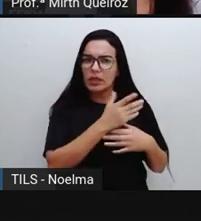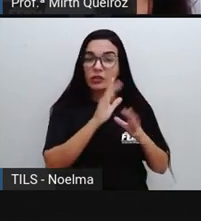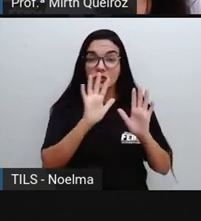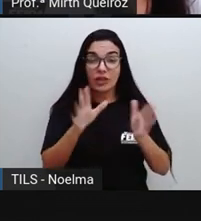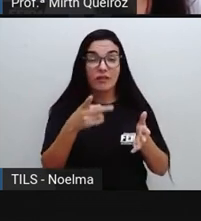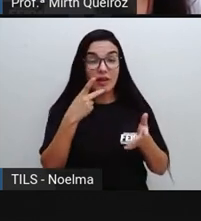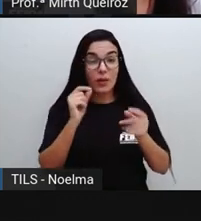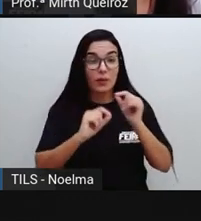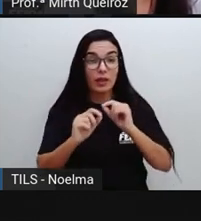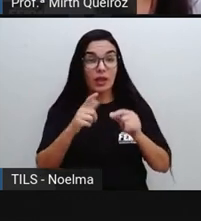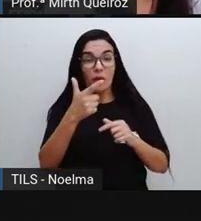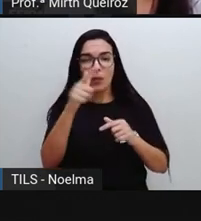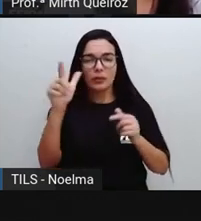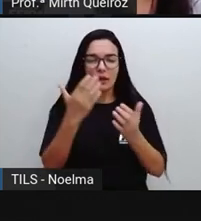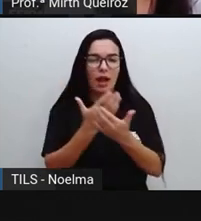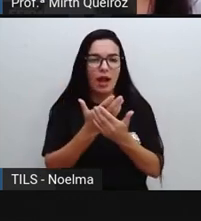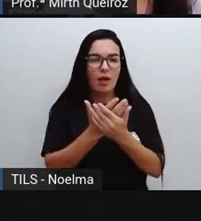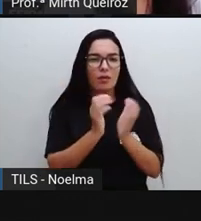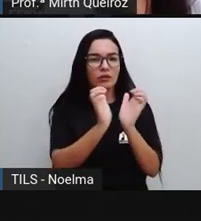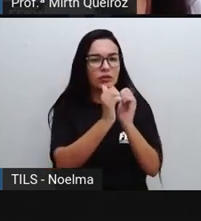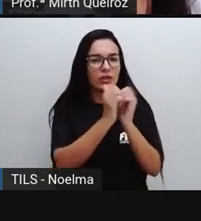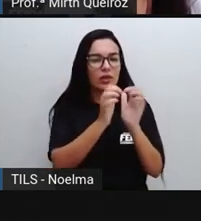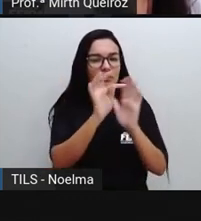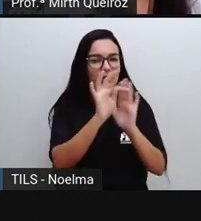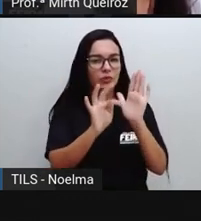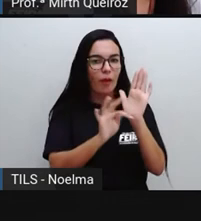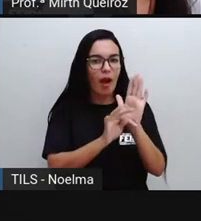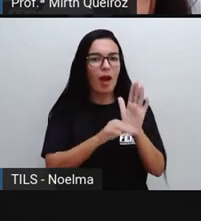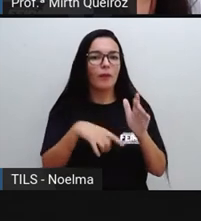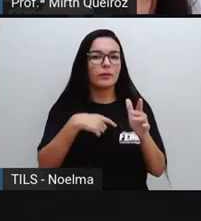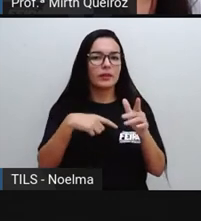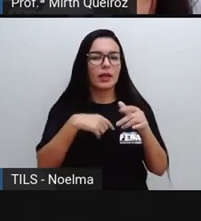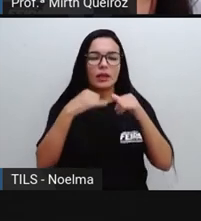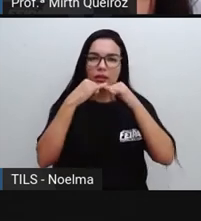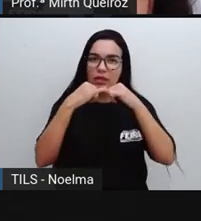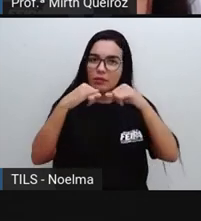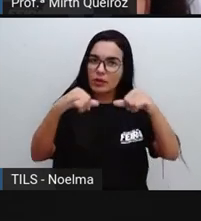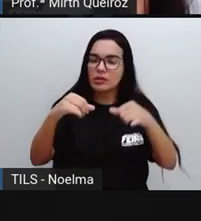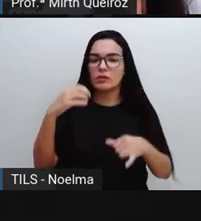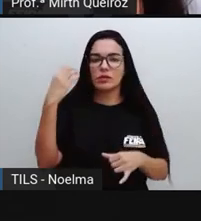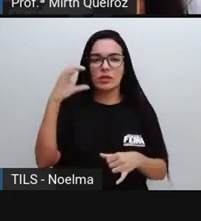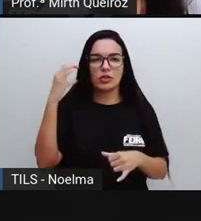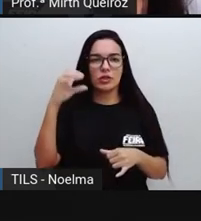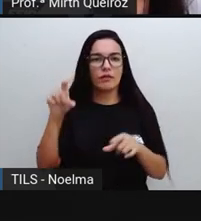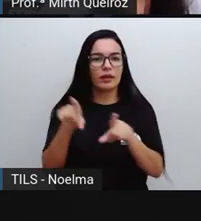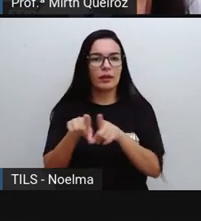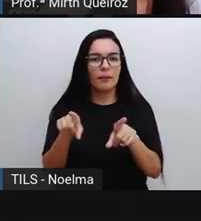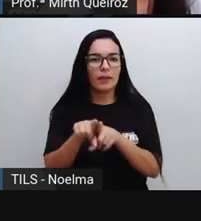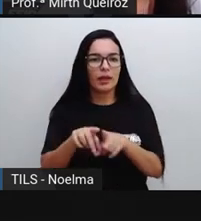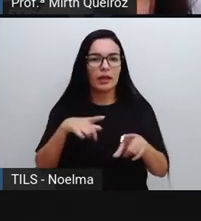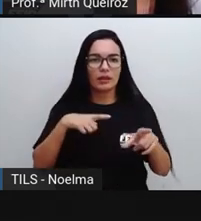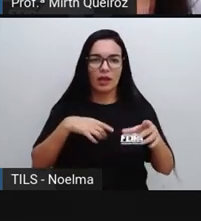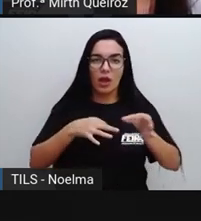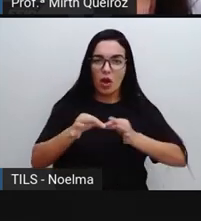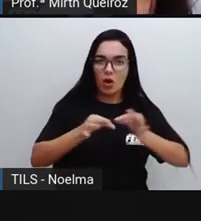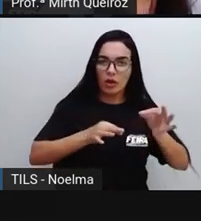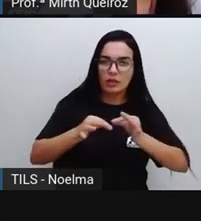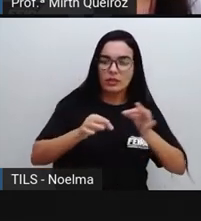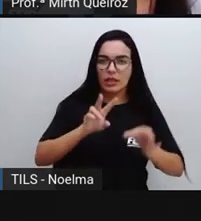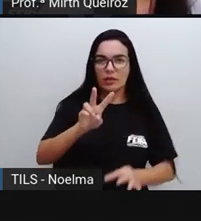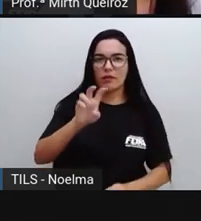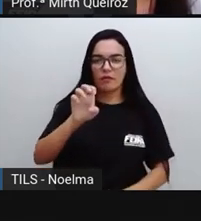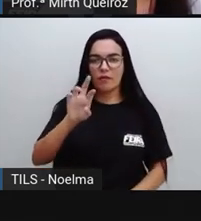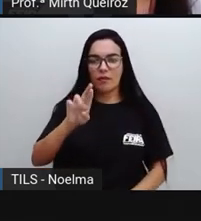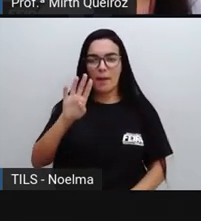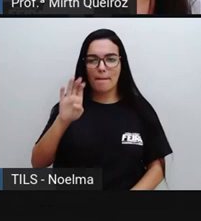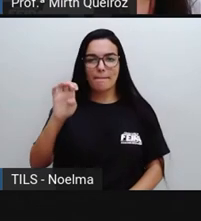textual que é de natureza positiva, também é de divulgação científica. São organizados em verbetes e tem